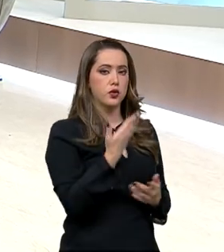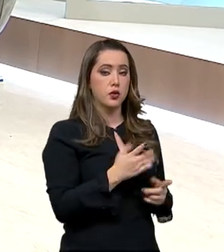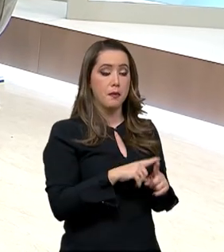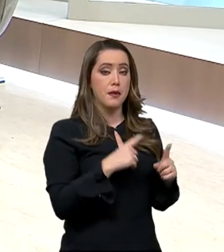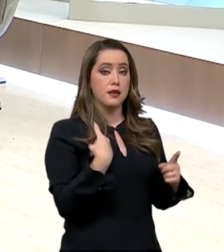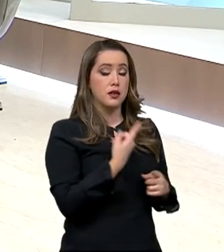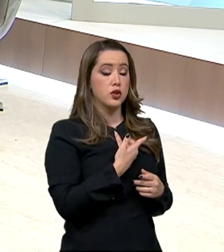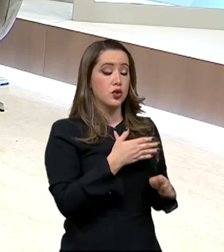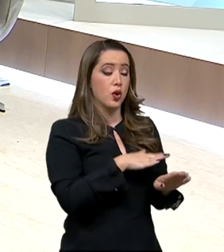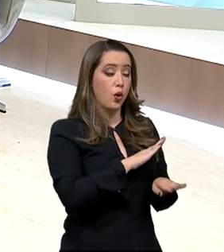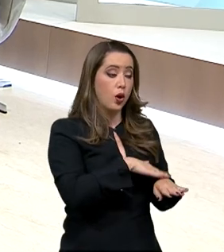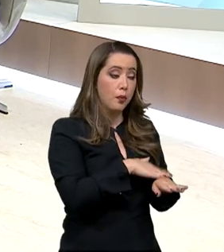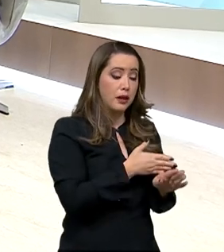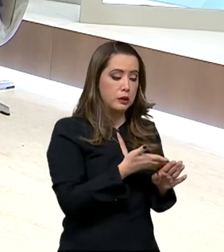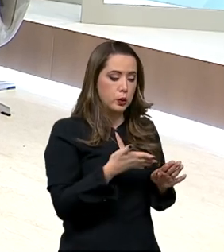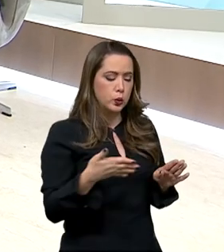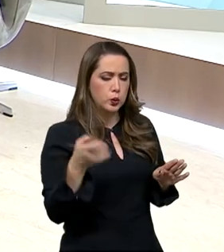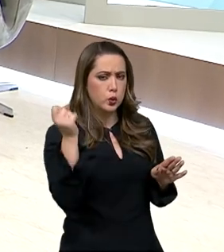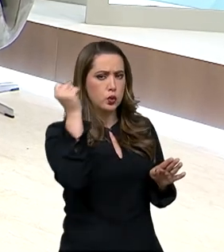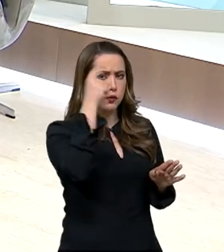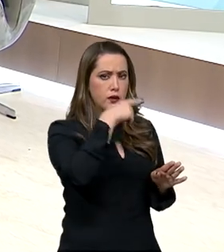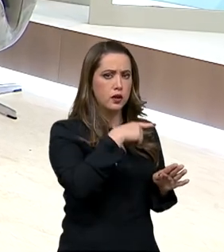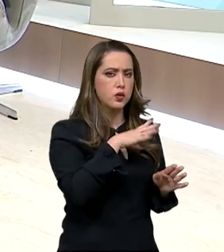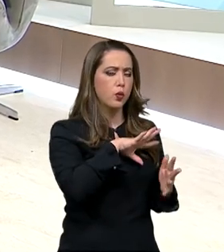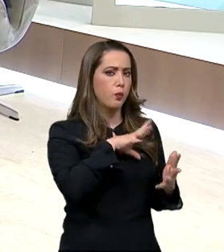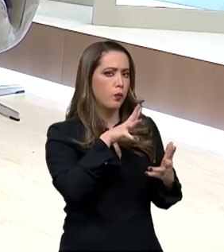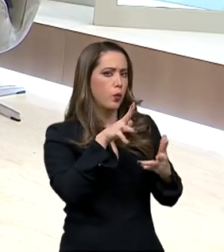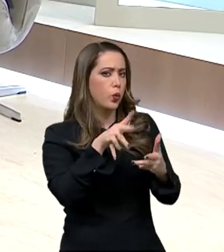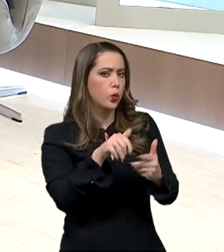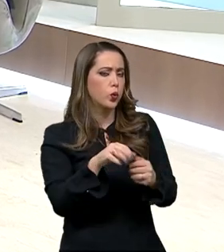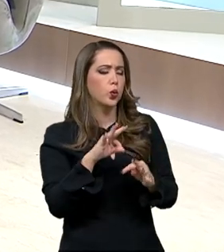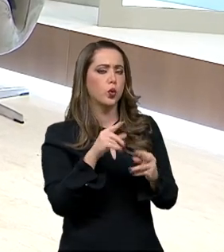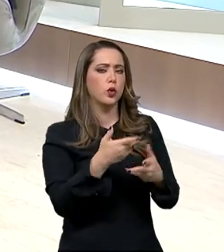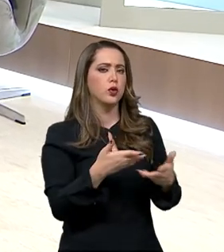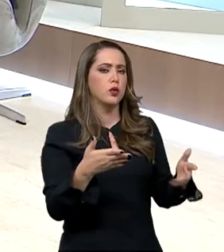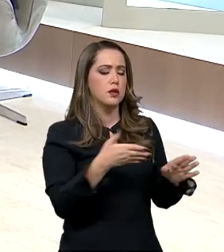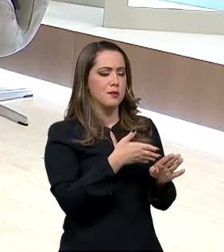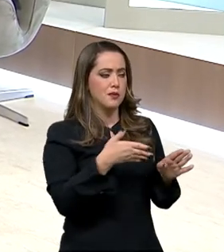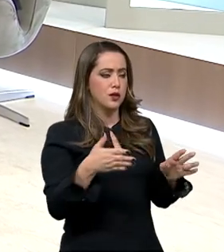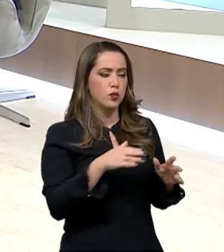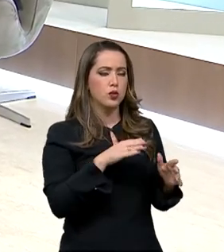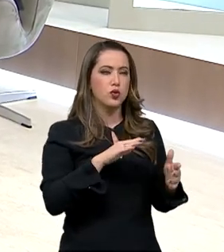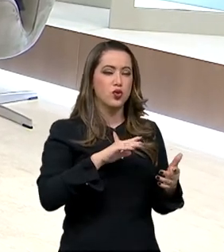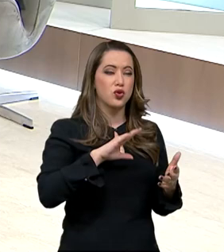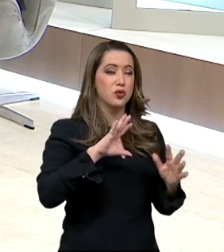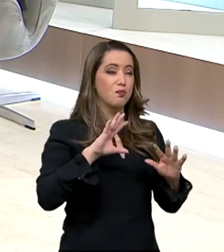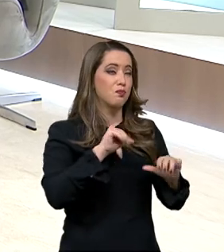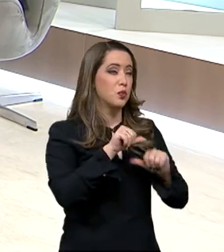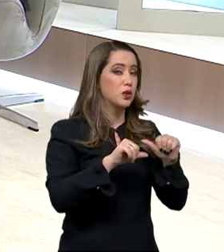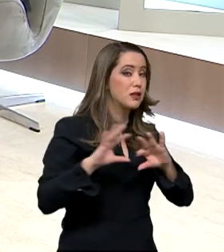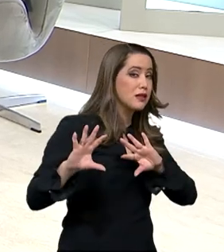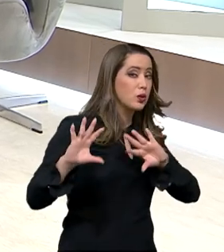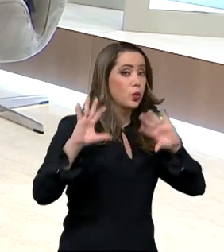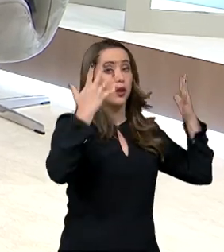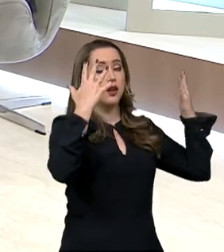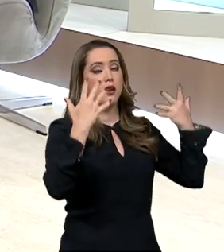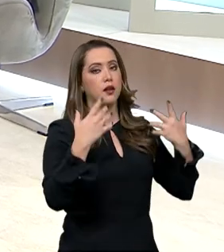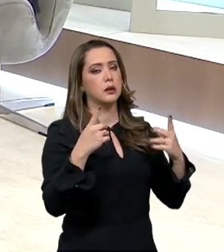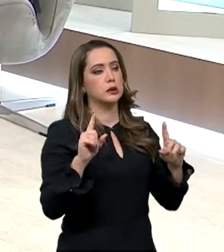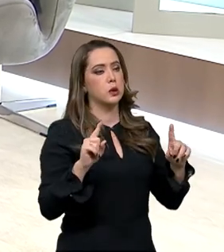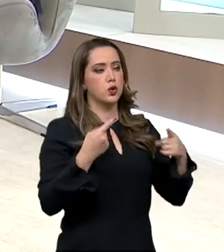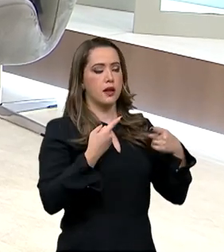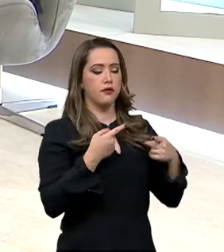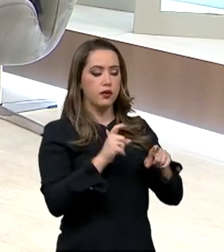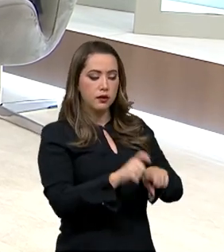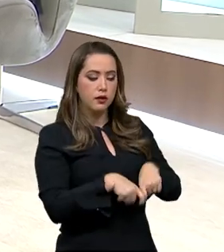a gente está atravessando um momento difícil, isso é o mundo todo, esse quadro de mudanças climáticas desafiador. Eu queria